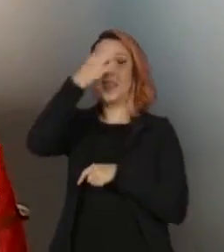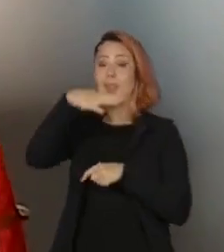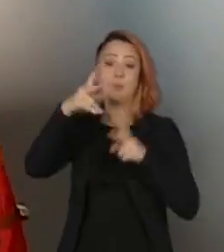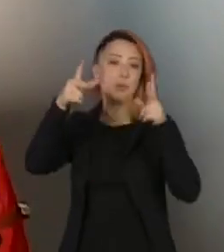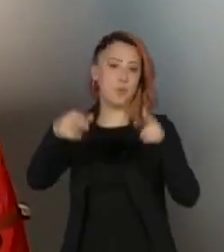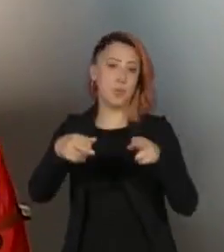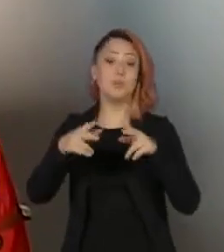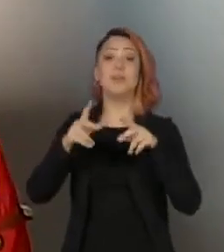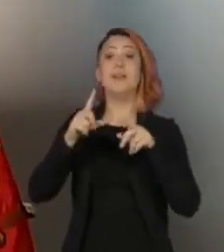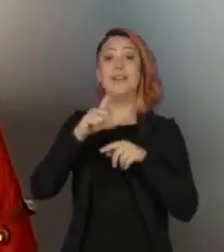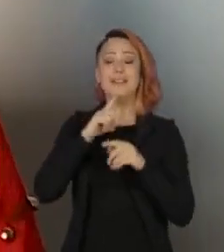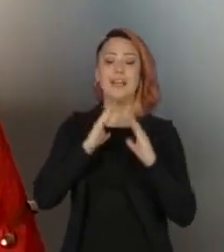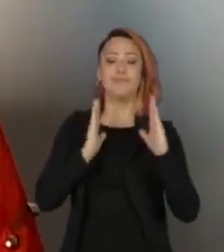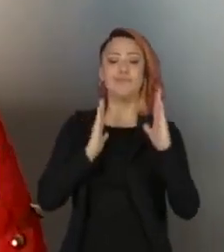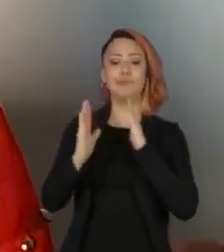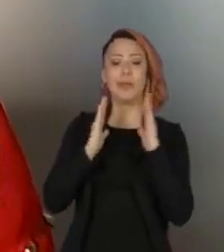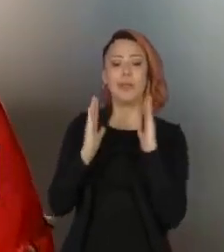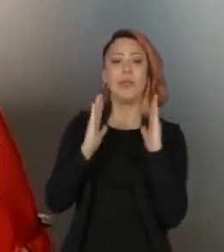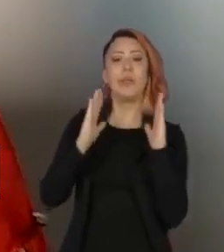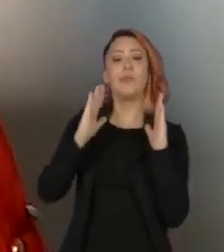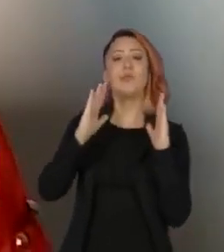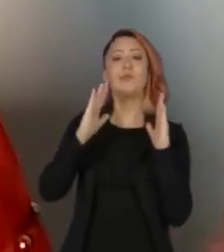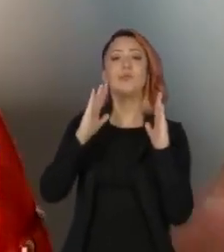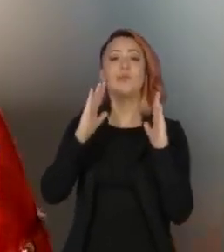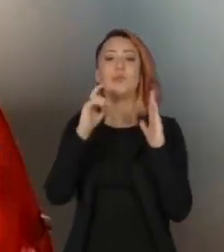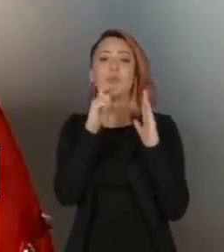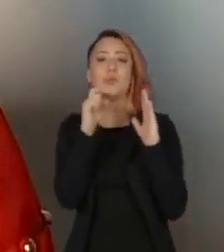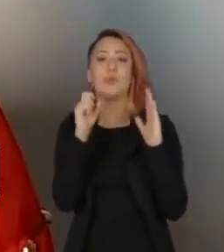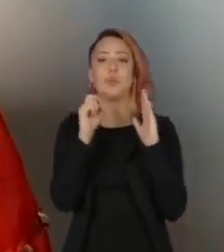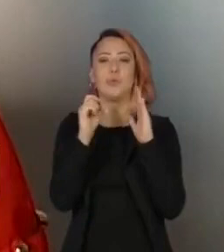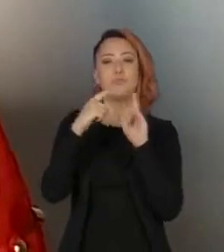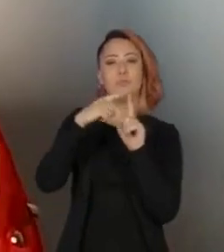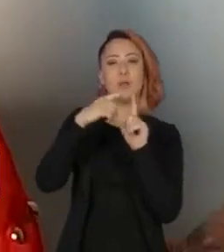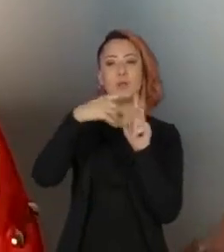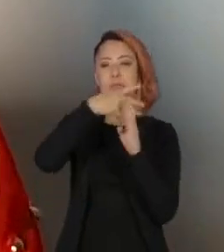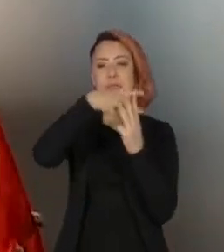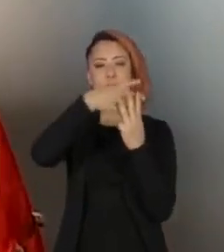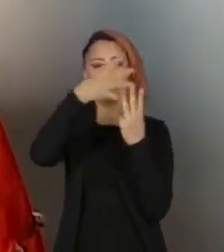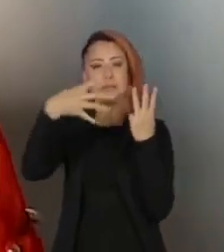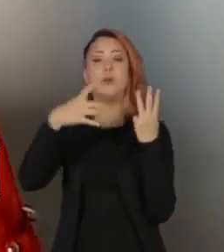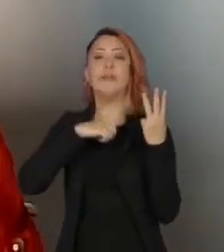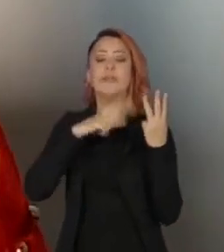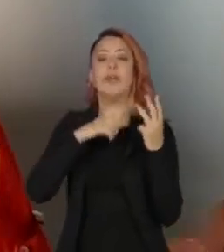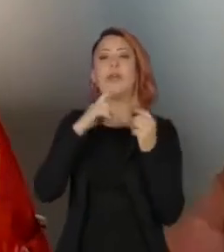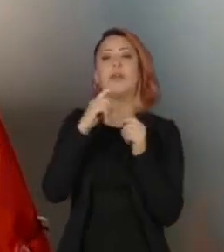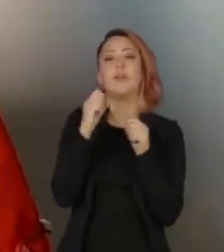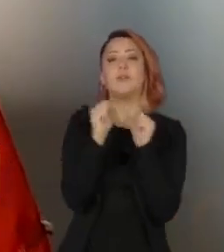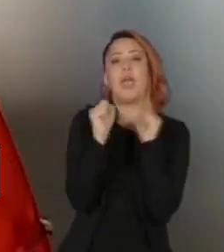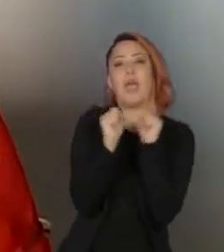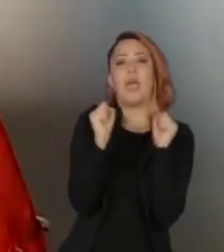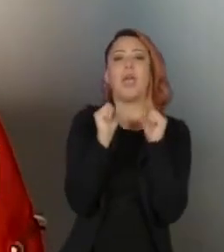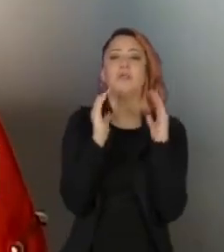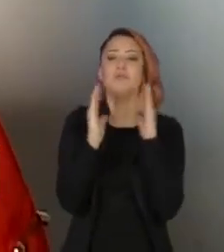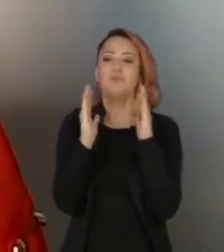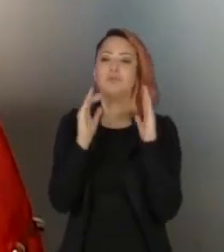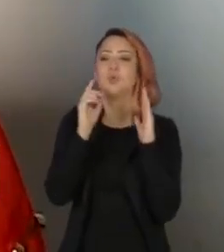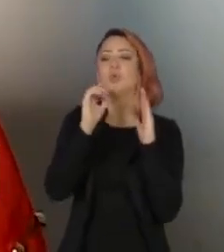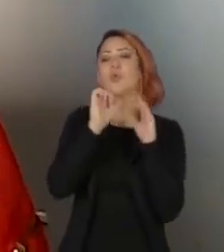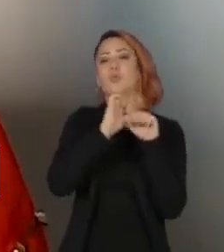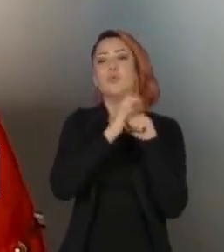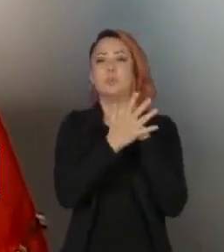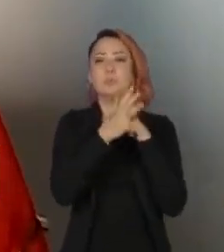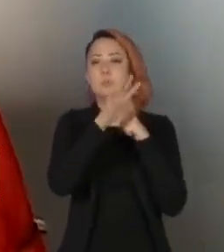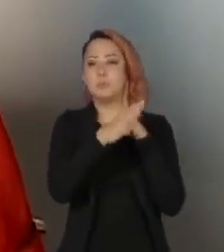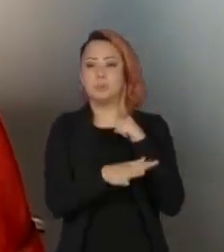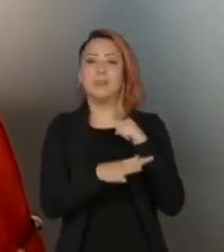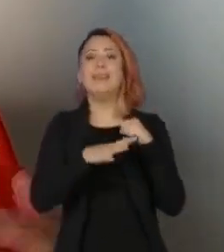que circula mais no outono e inverno. Infelizmente, o vírus, o SARS-CoV-2, a COVID-19, por enquanto, ele não tem essa